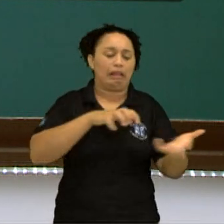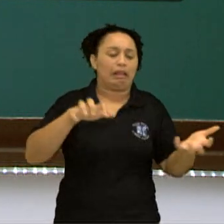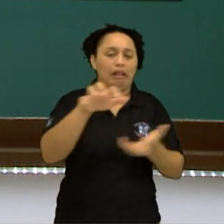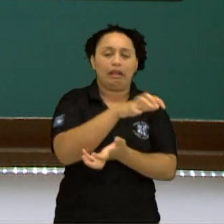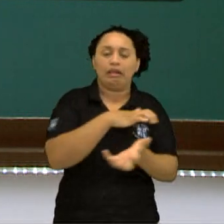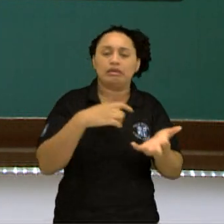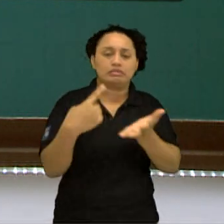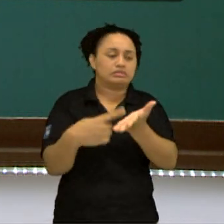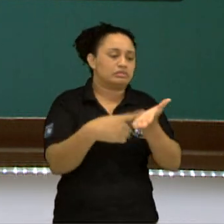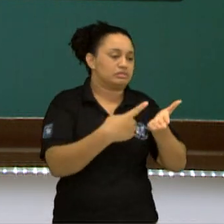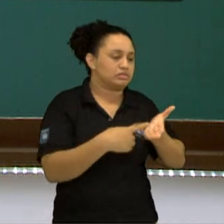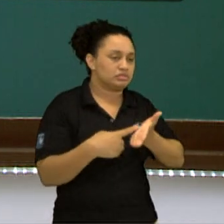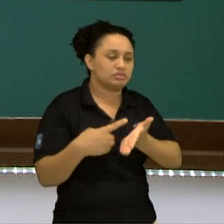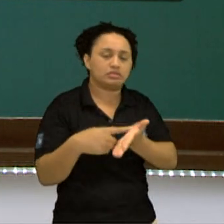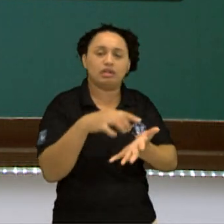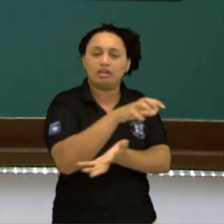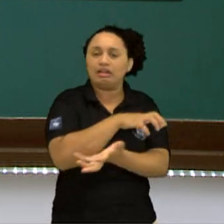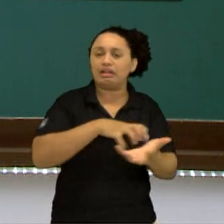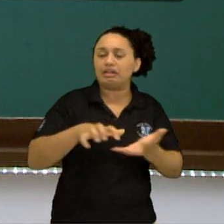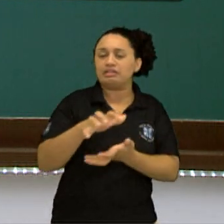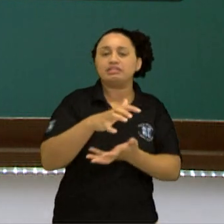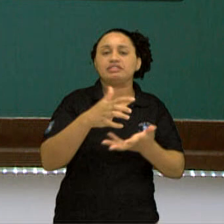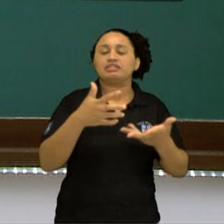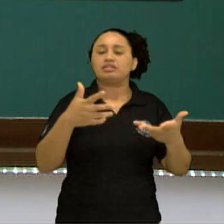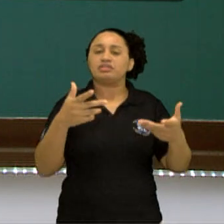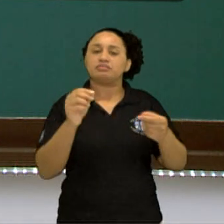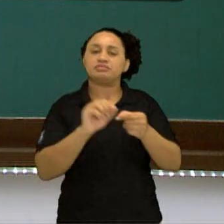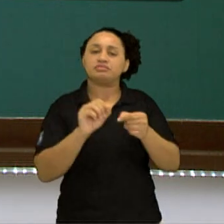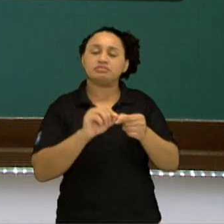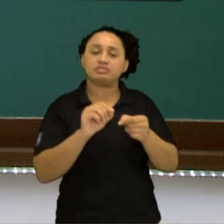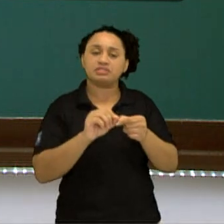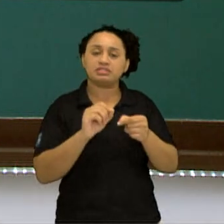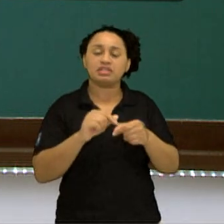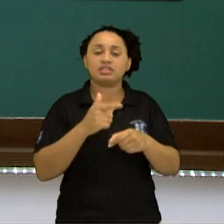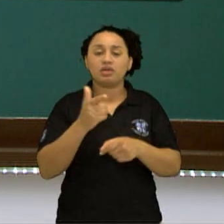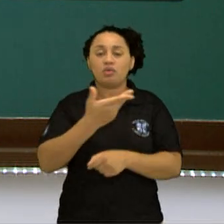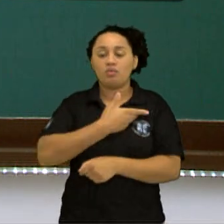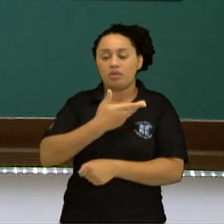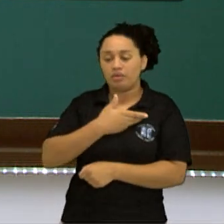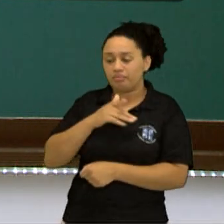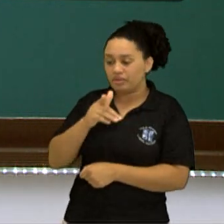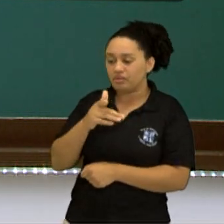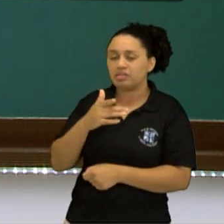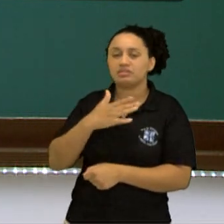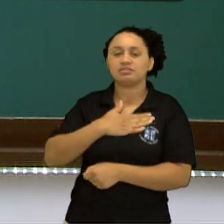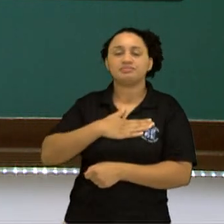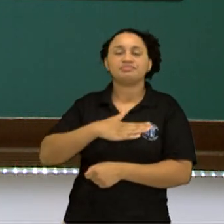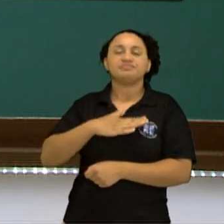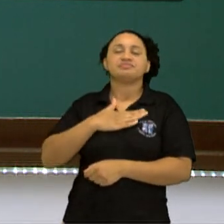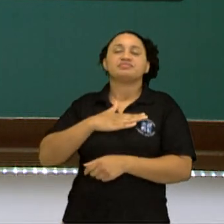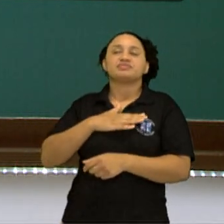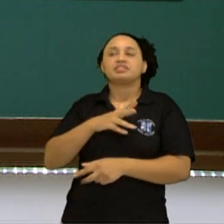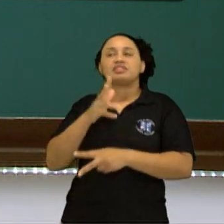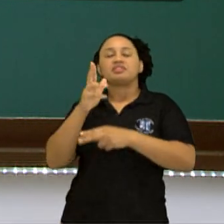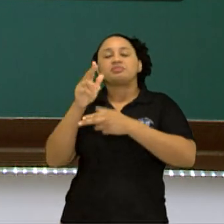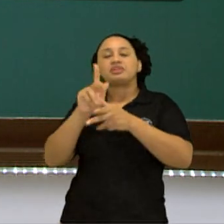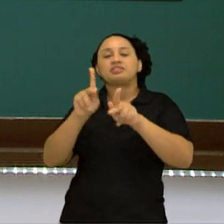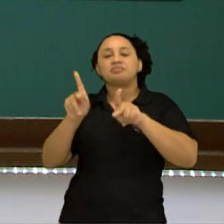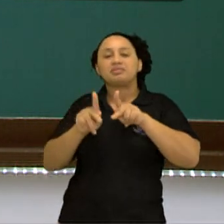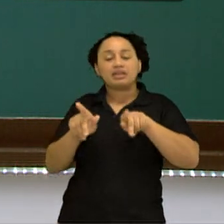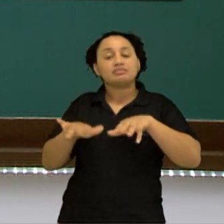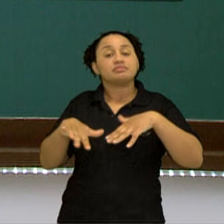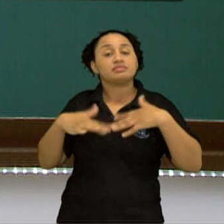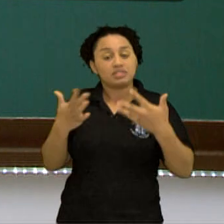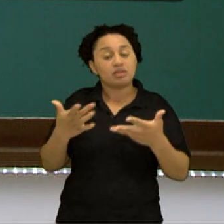compromissos, um turbilhão de coisas para fazer, seu amigo ali curtindo daquela paz, então veio